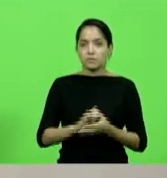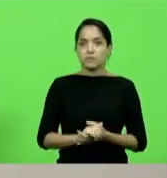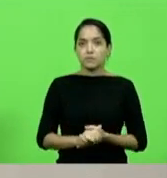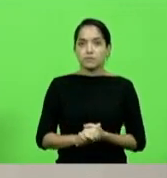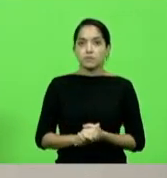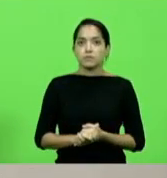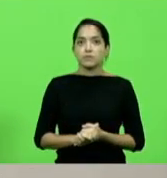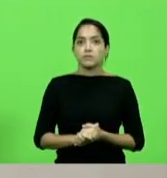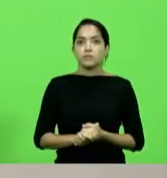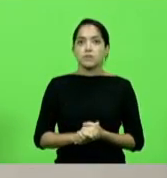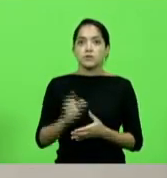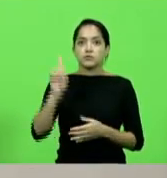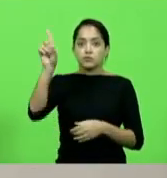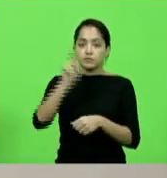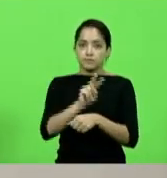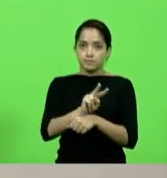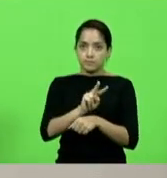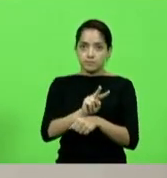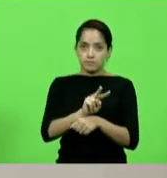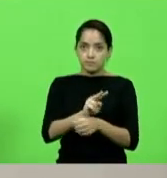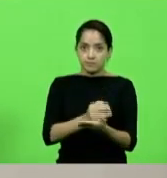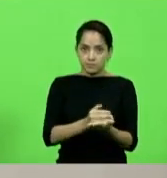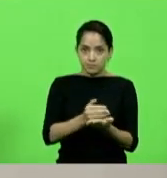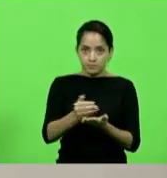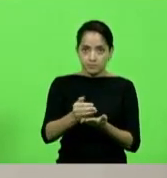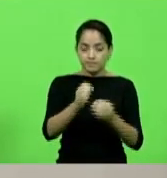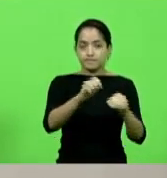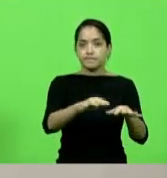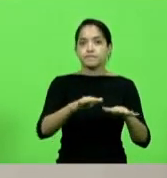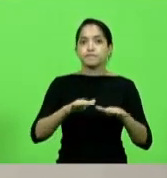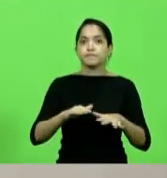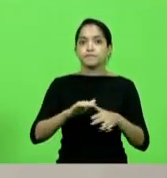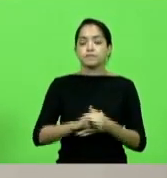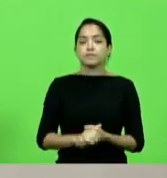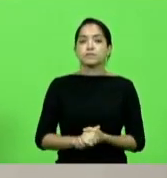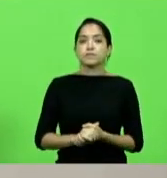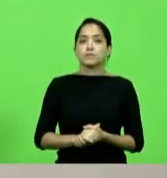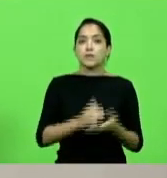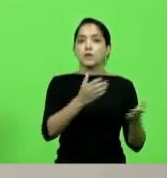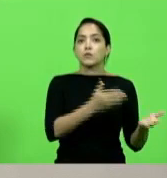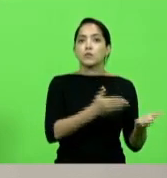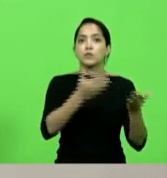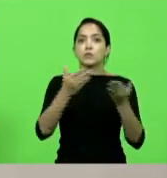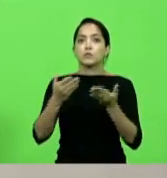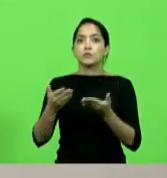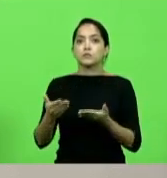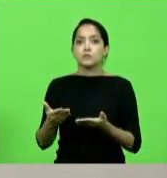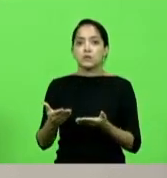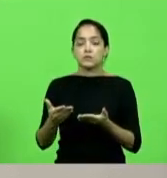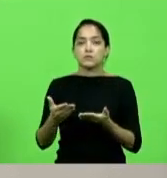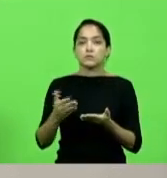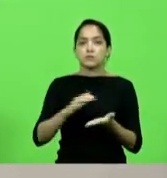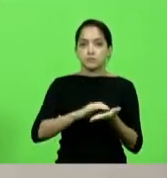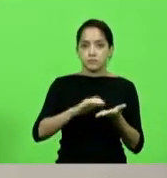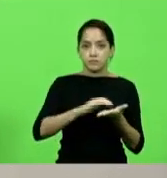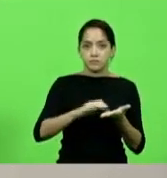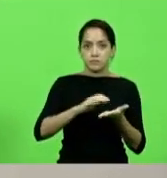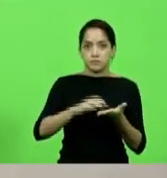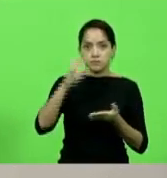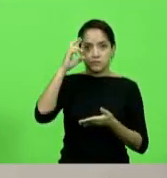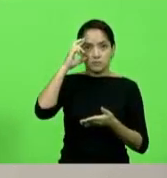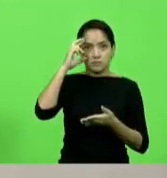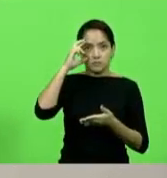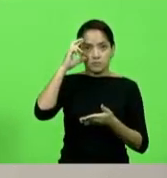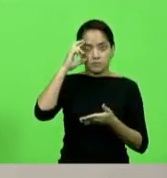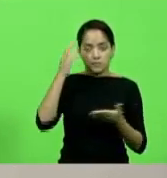Portanto, sob a proteção de Deus, declaro aberta a presente sessão. Convido o secretário Alba, deputado